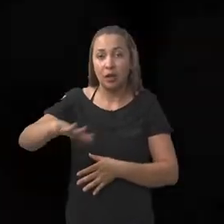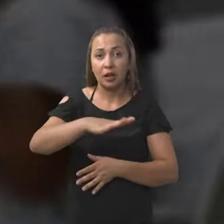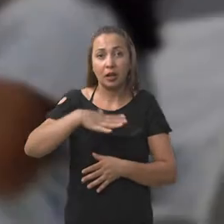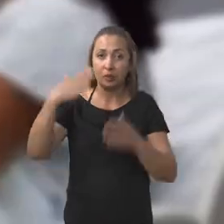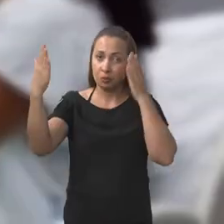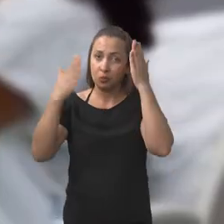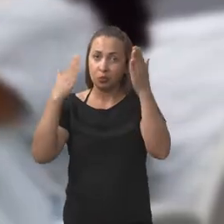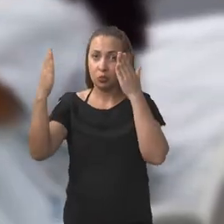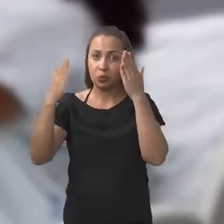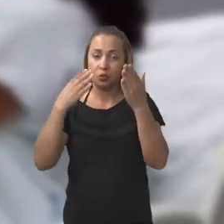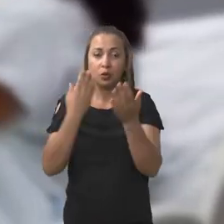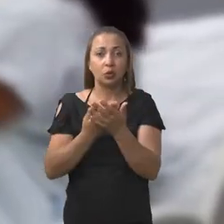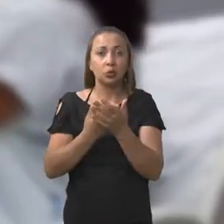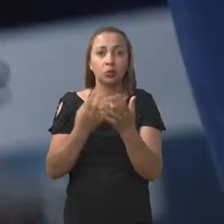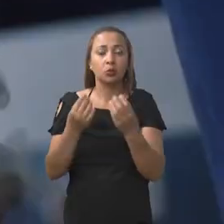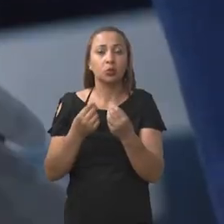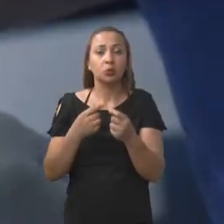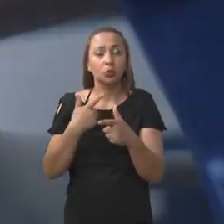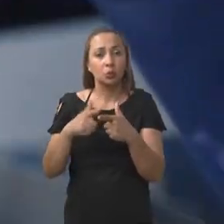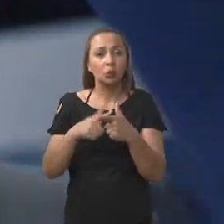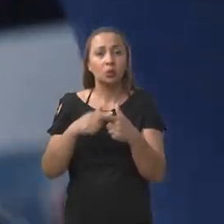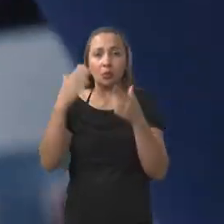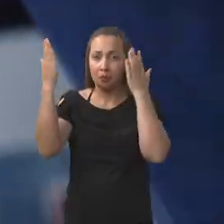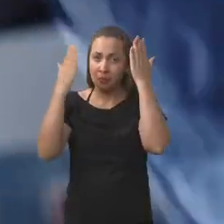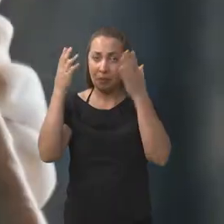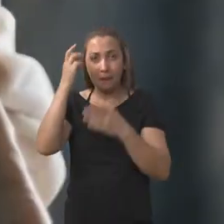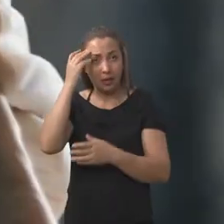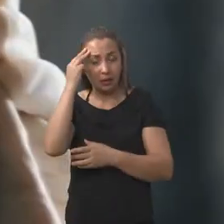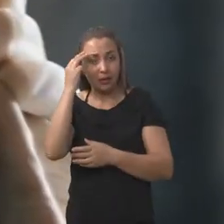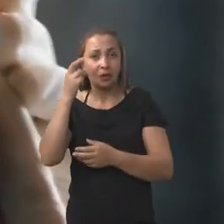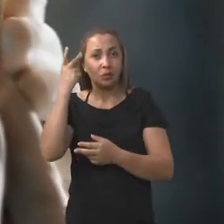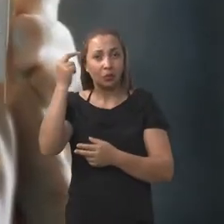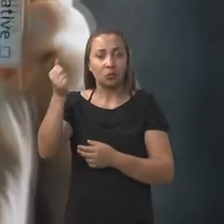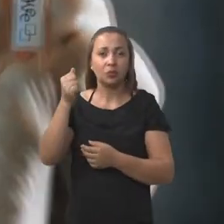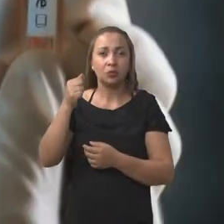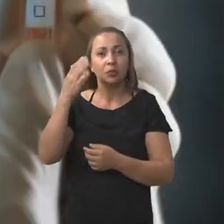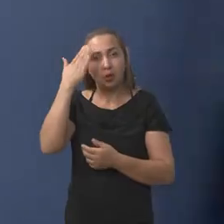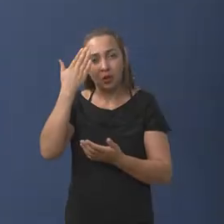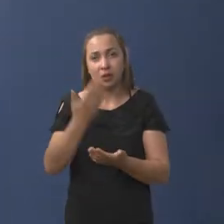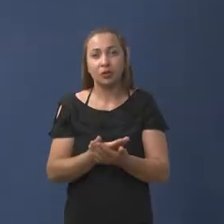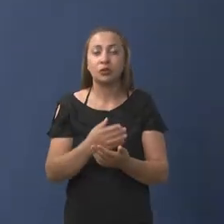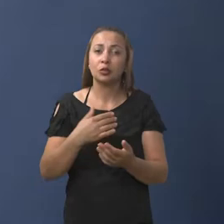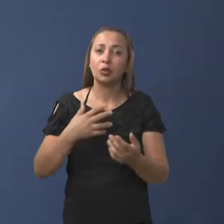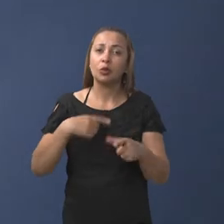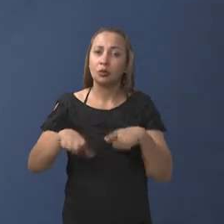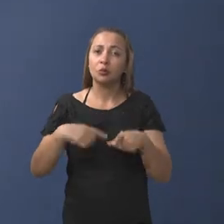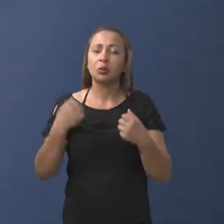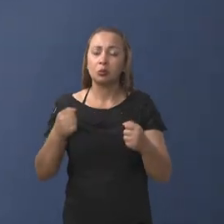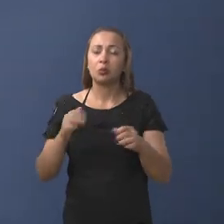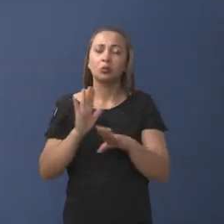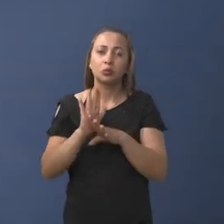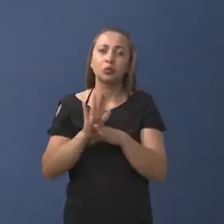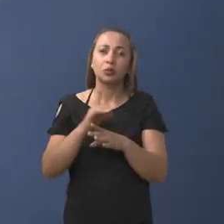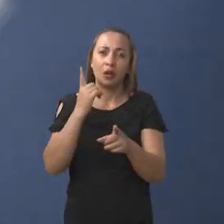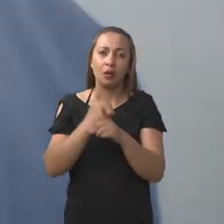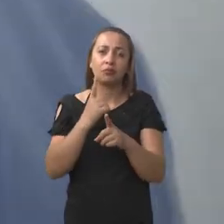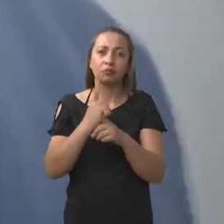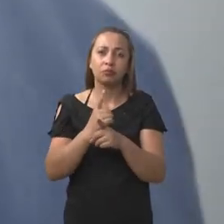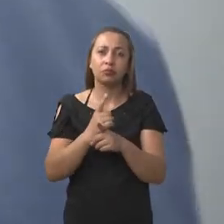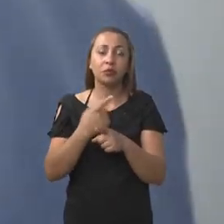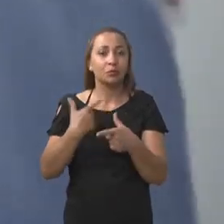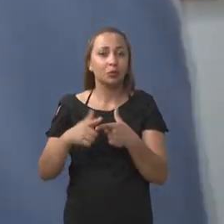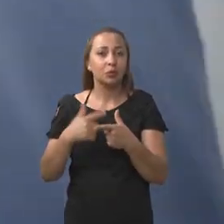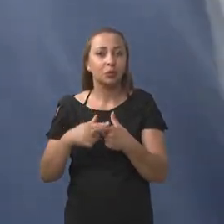Como eu sou da área da psicologia e eu estudo nos transtornos alimentares comuns, nesse sentido, acredito que o trabalho, né, ele pode ajudar a